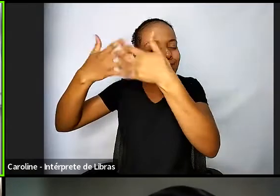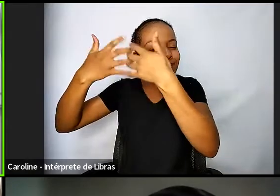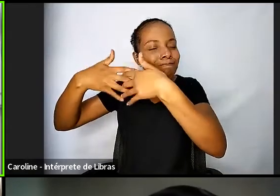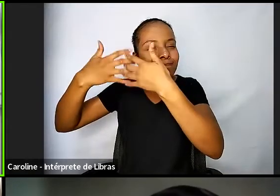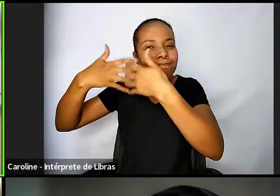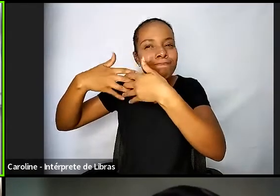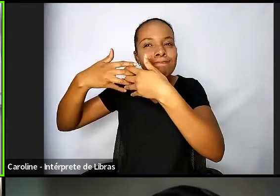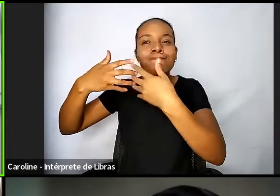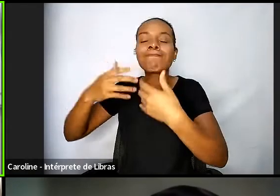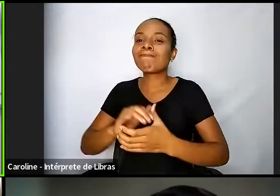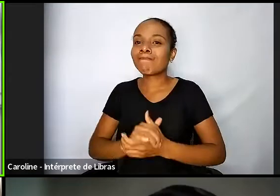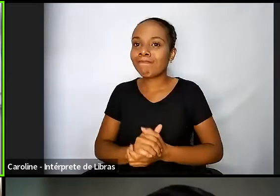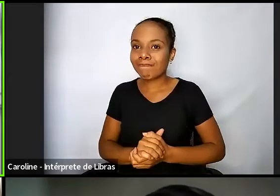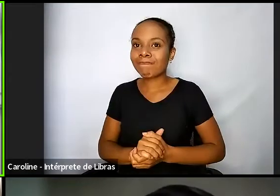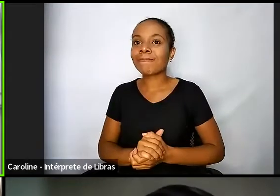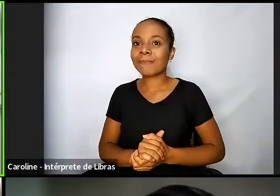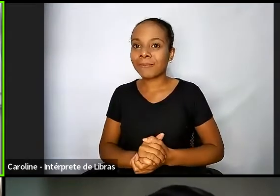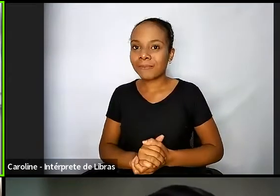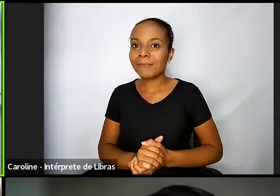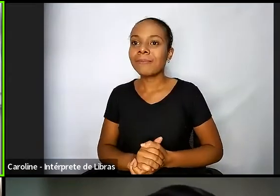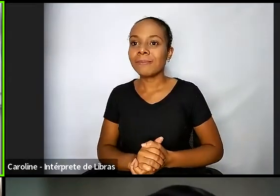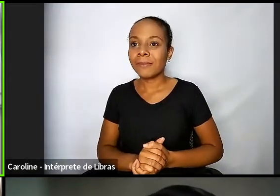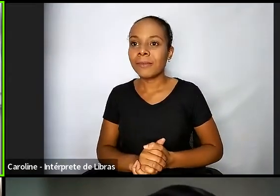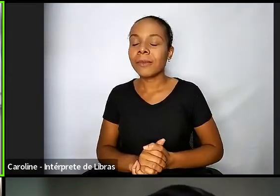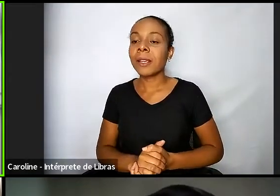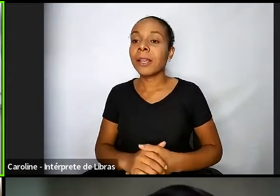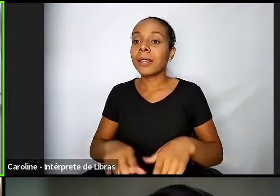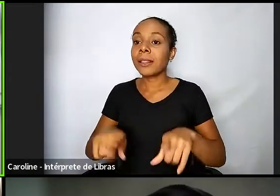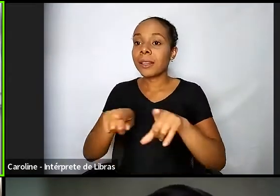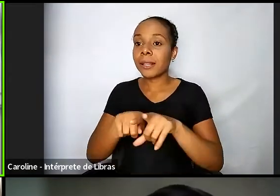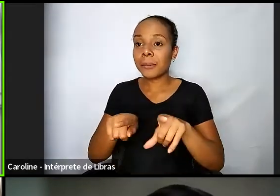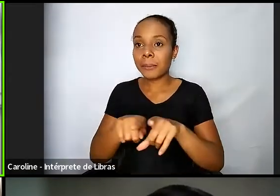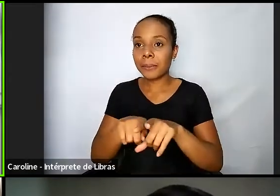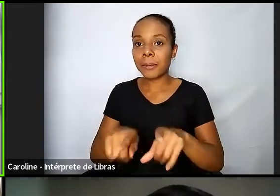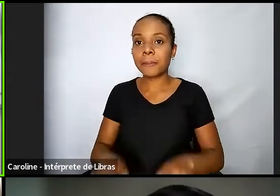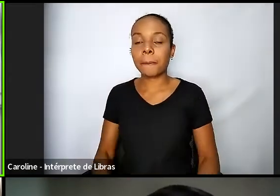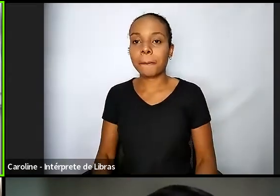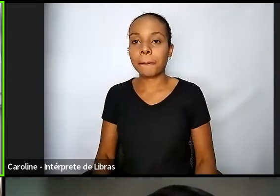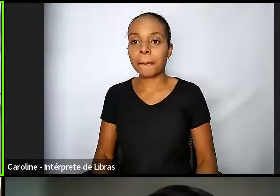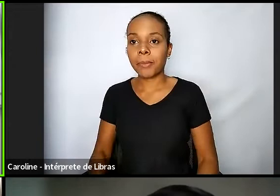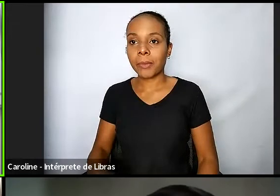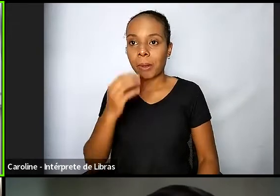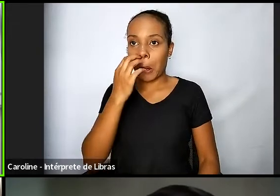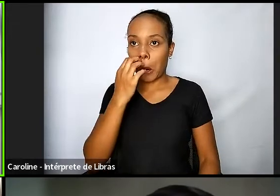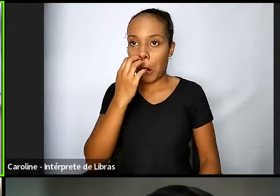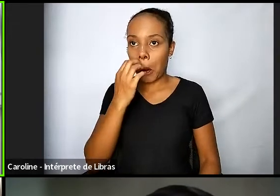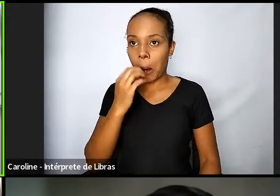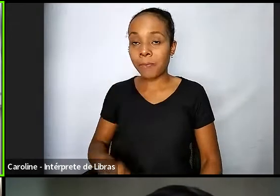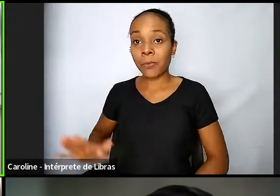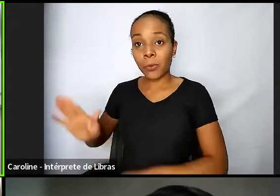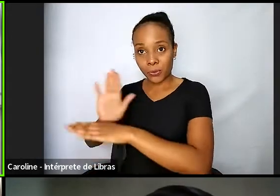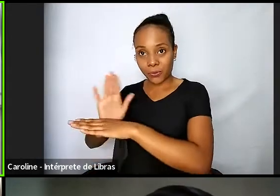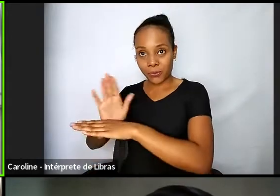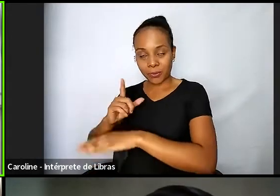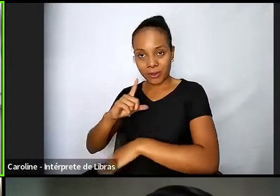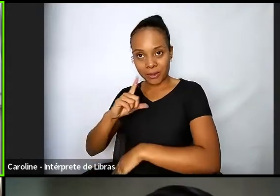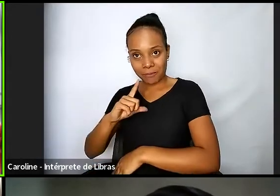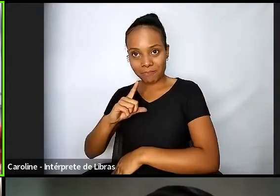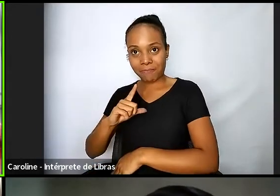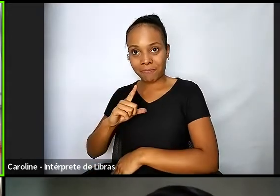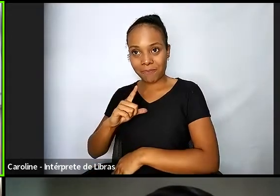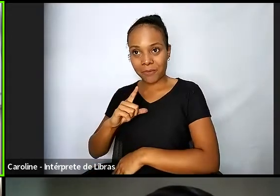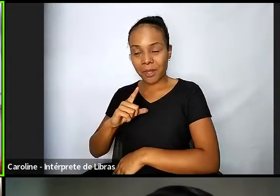tem uma passagem do filme em que eles estão em um clube um clube de